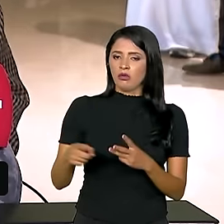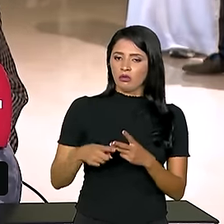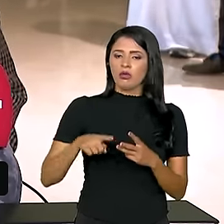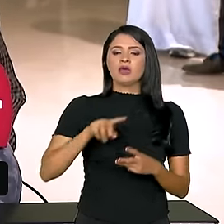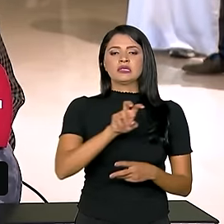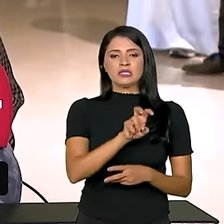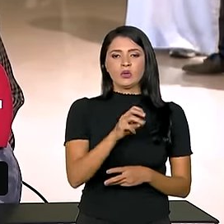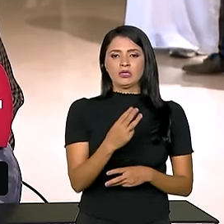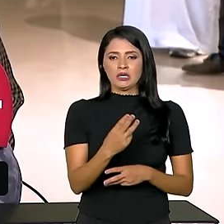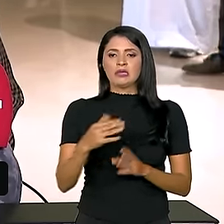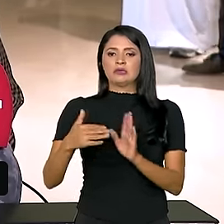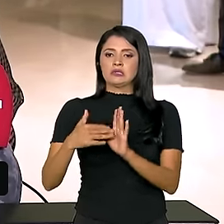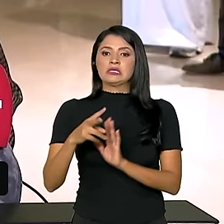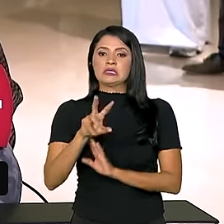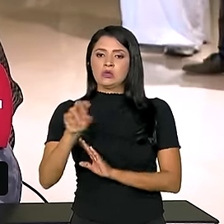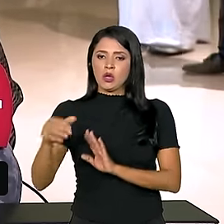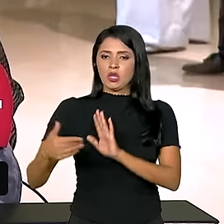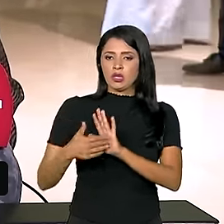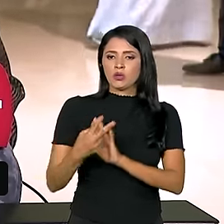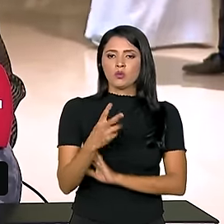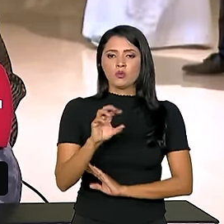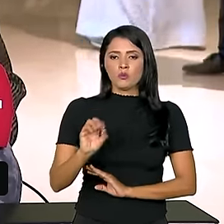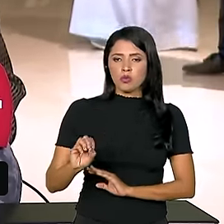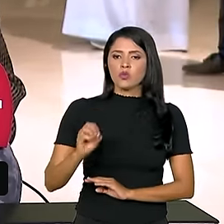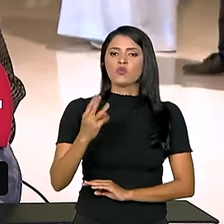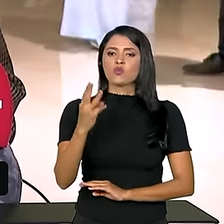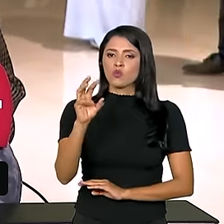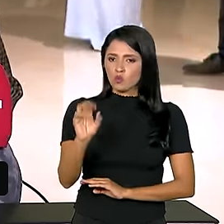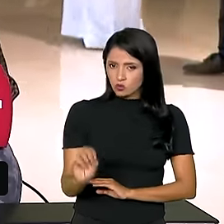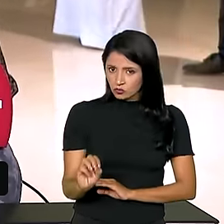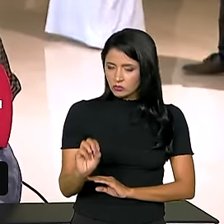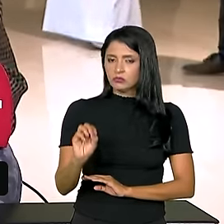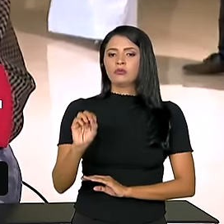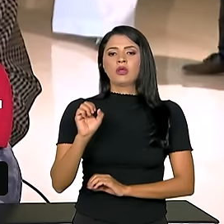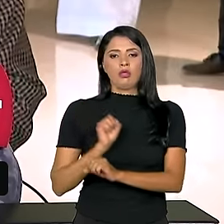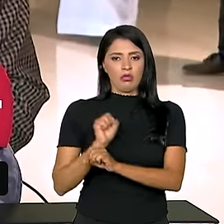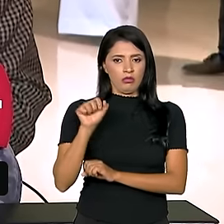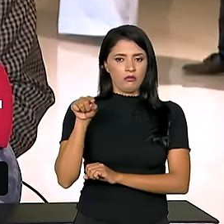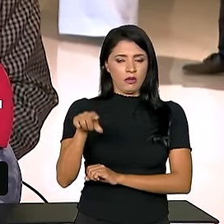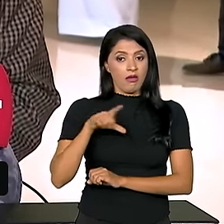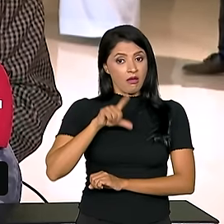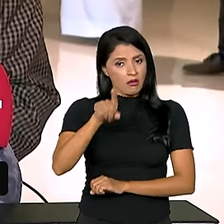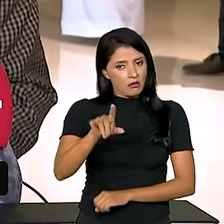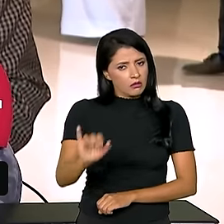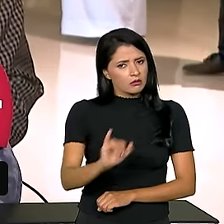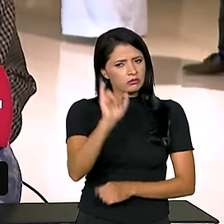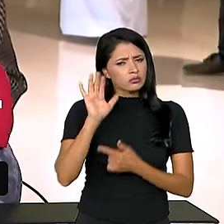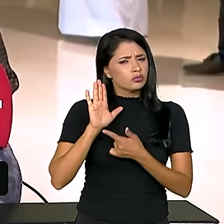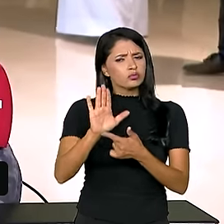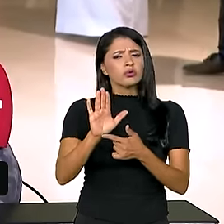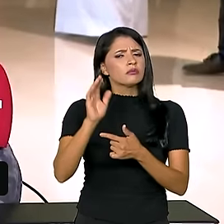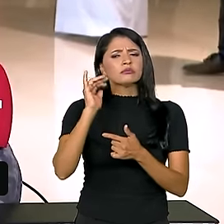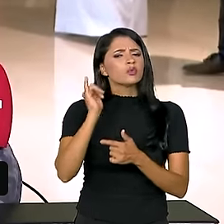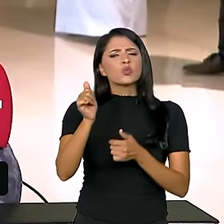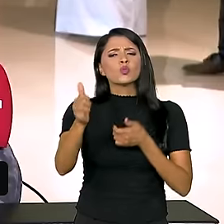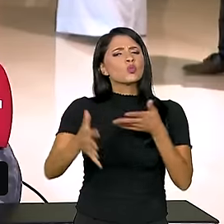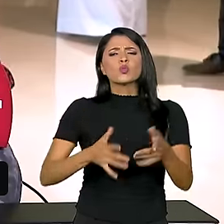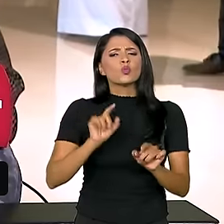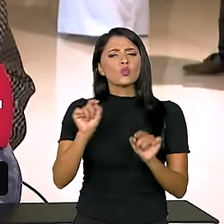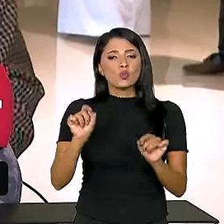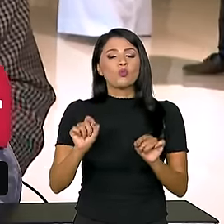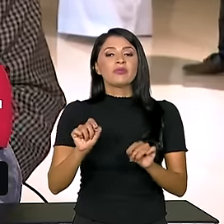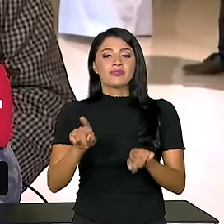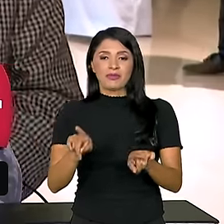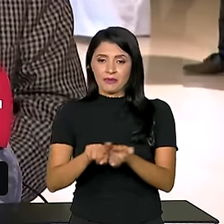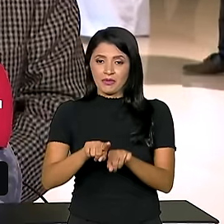50% a 53% até 2030. Portanto, é importante dizer, e também que o presidente